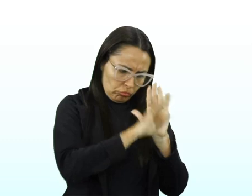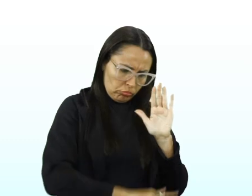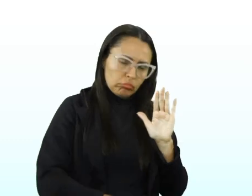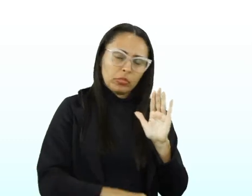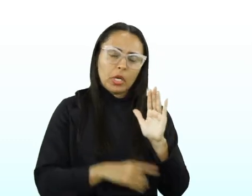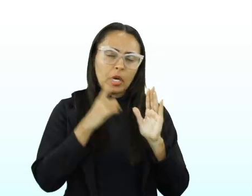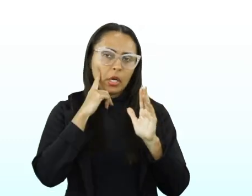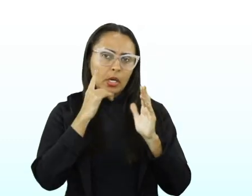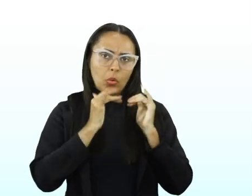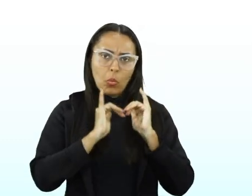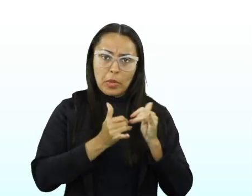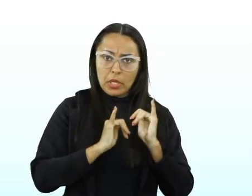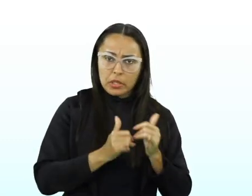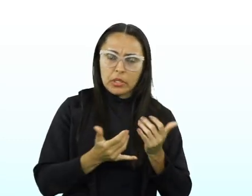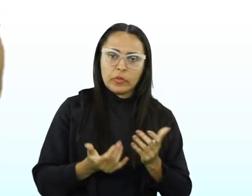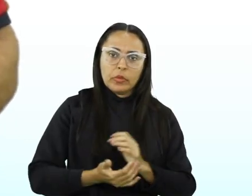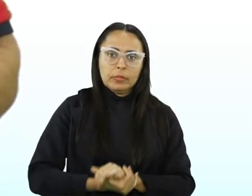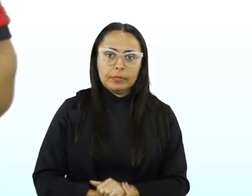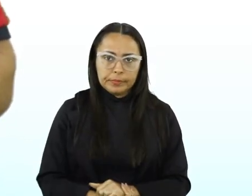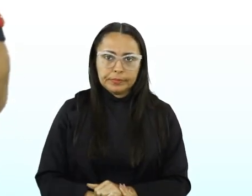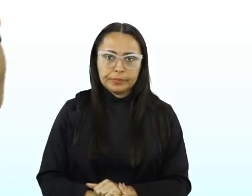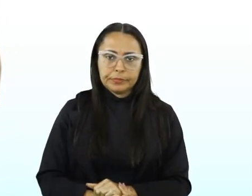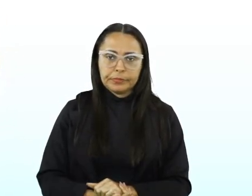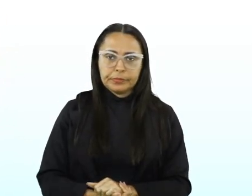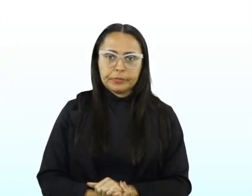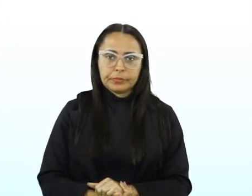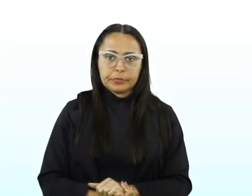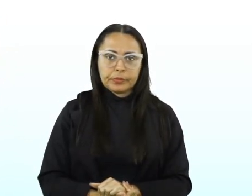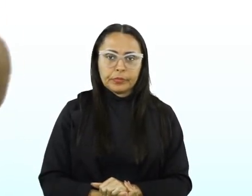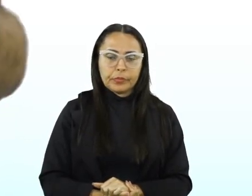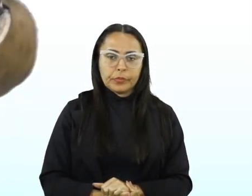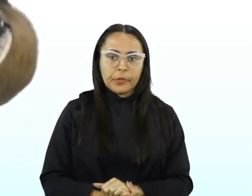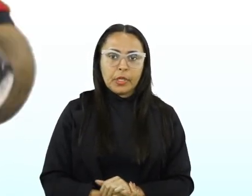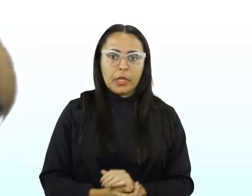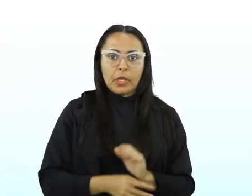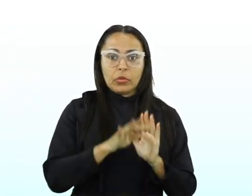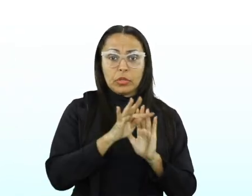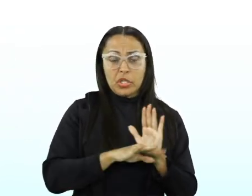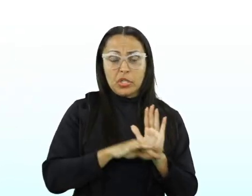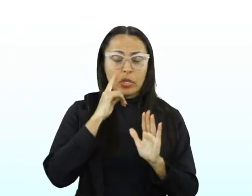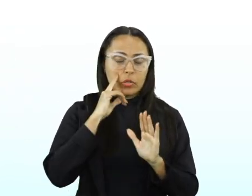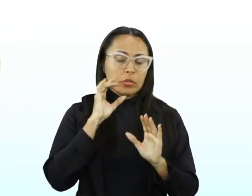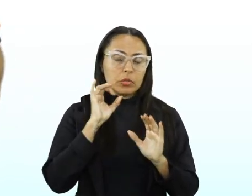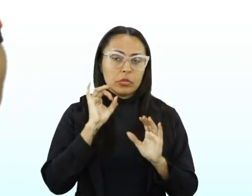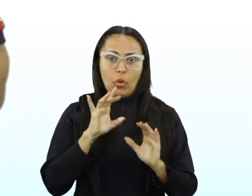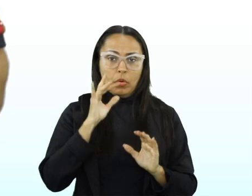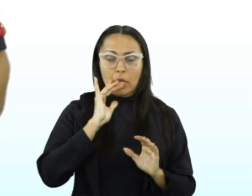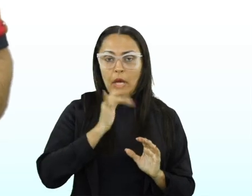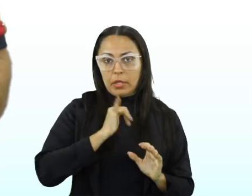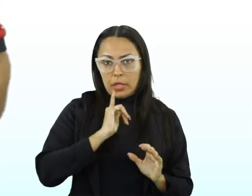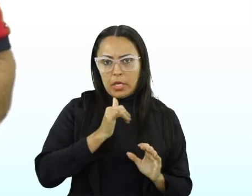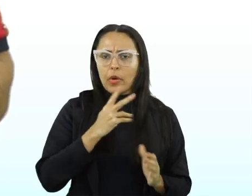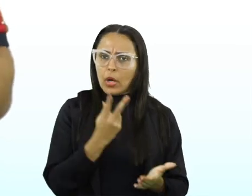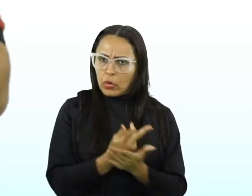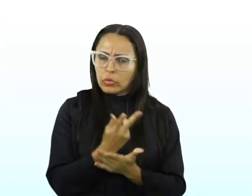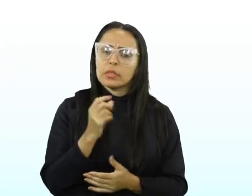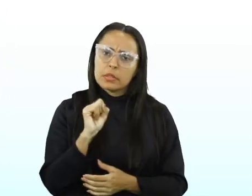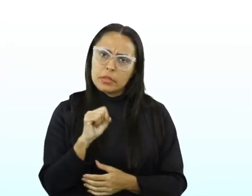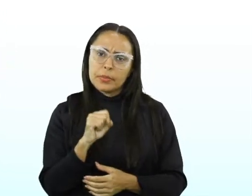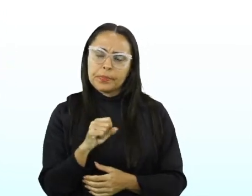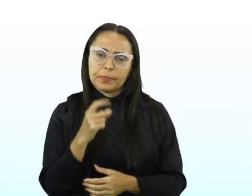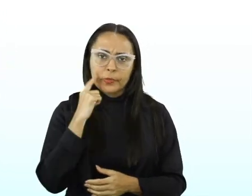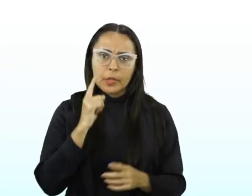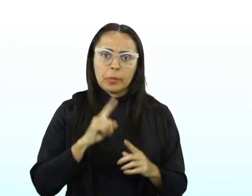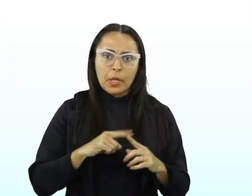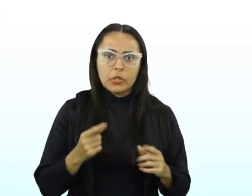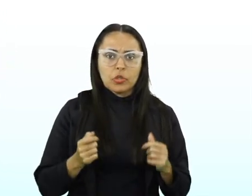argumentativo, um predomínio total. O texto, então, narrativo. Acontece? Acontece. Mas